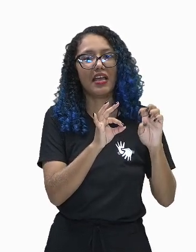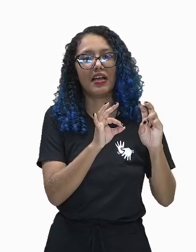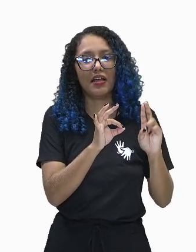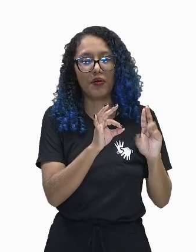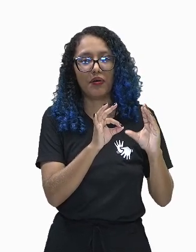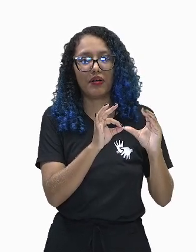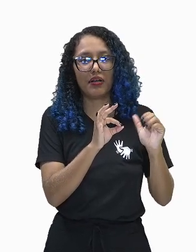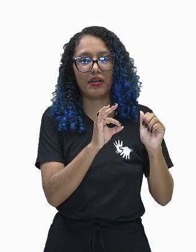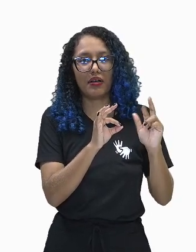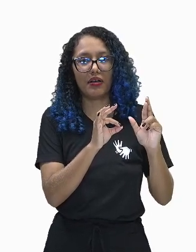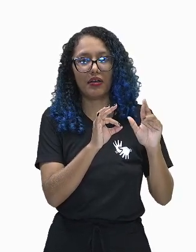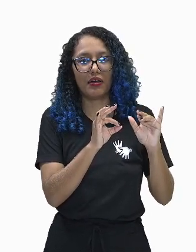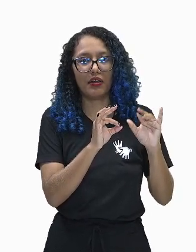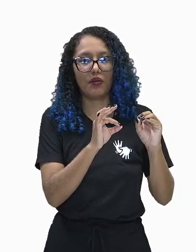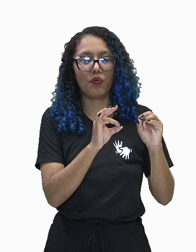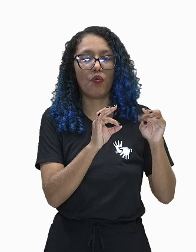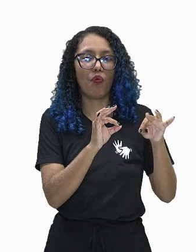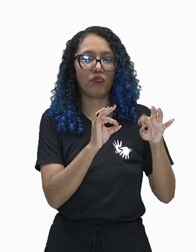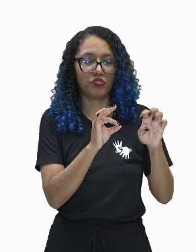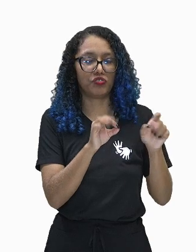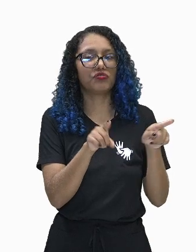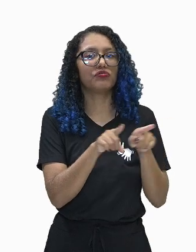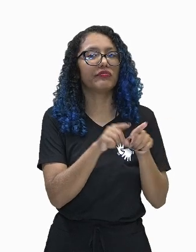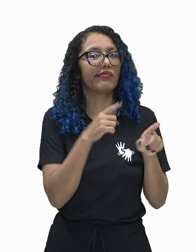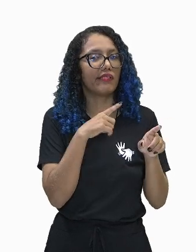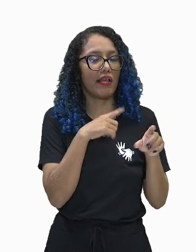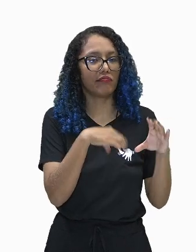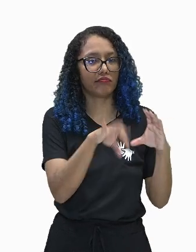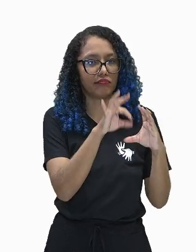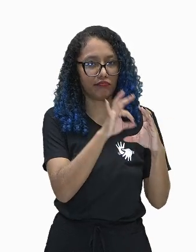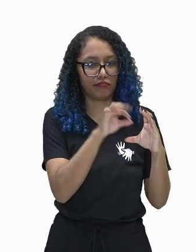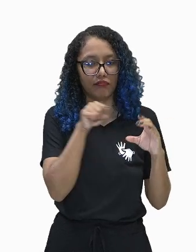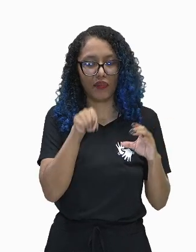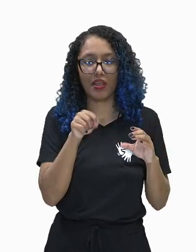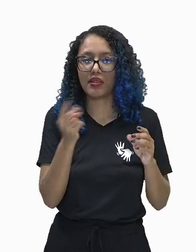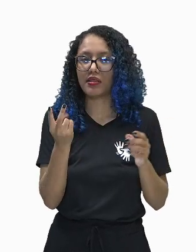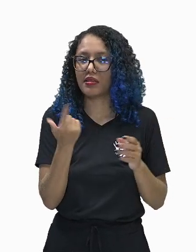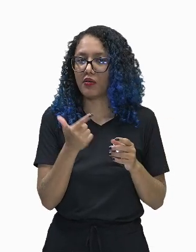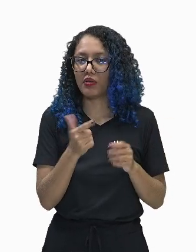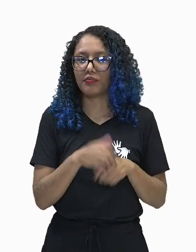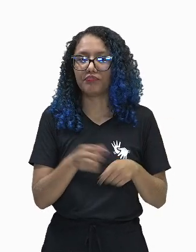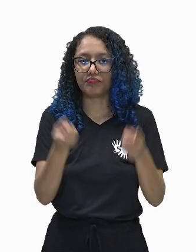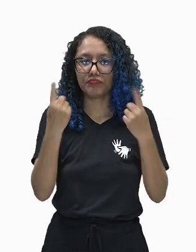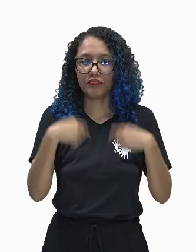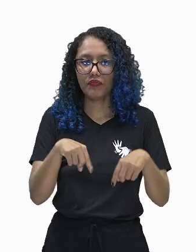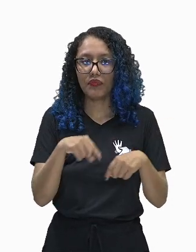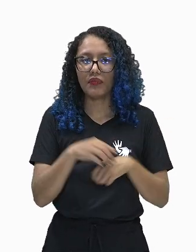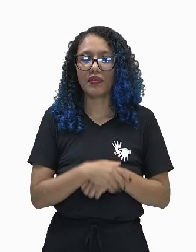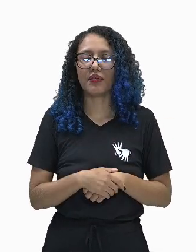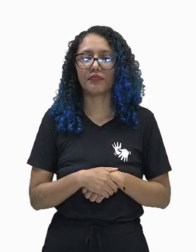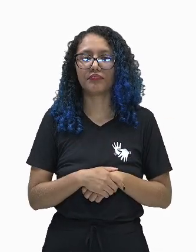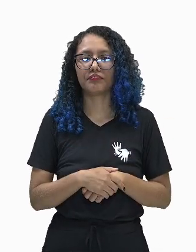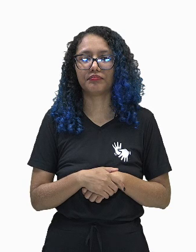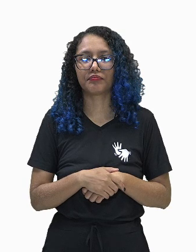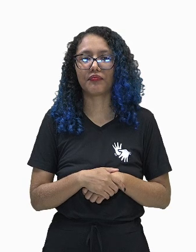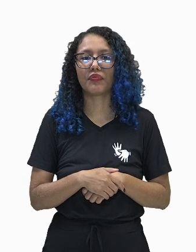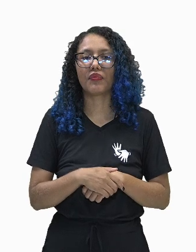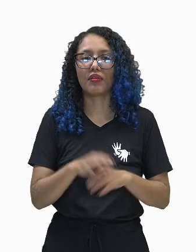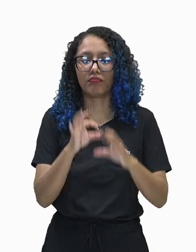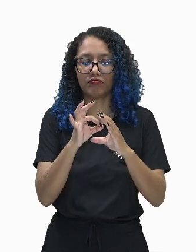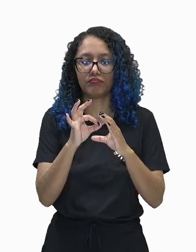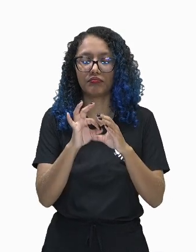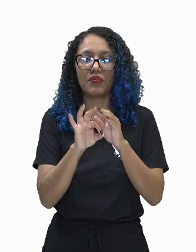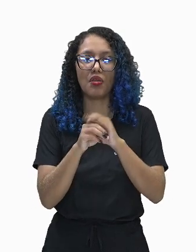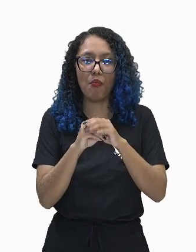Há também a presença de organelas membranosas nas células eucariontes que não estão presentes nos indivíduos